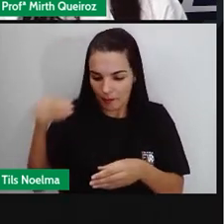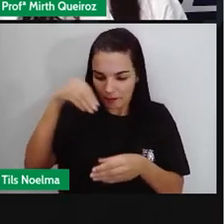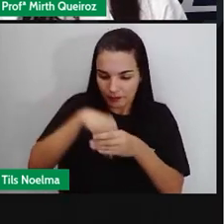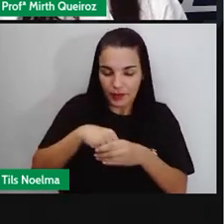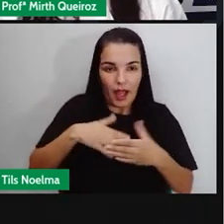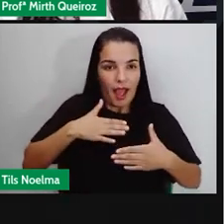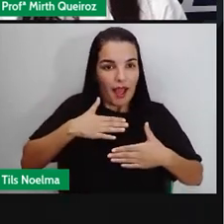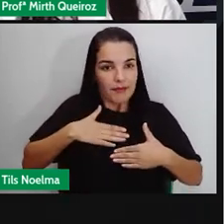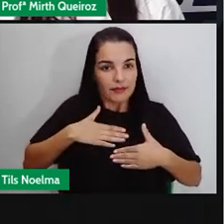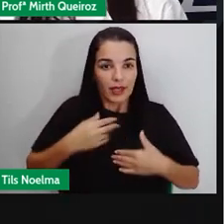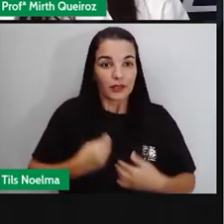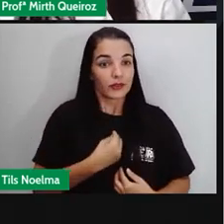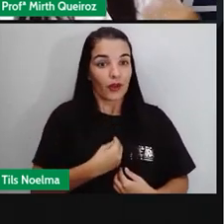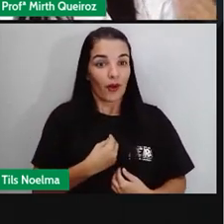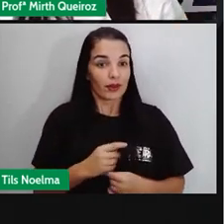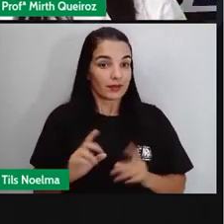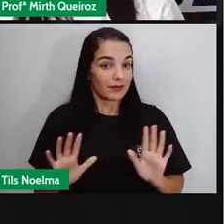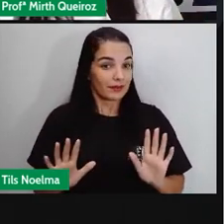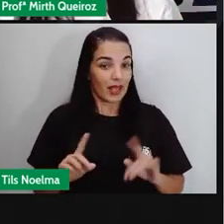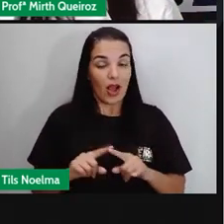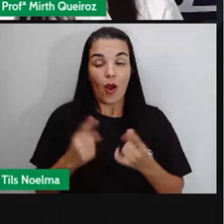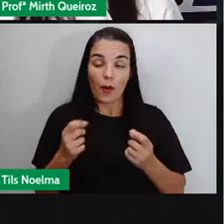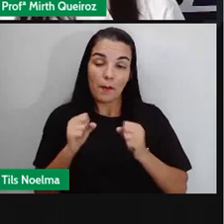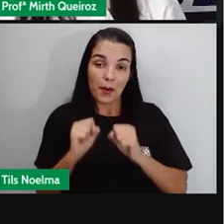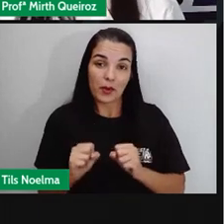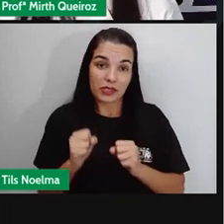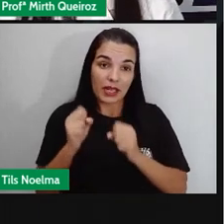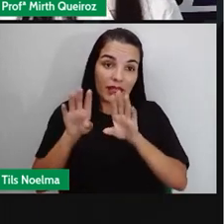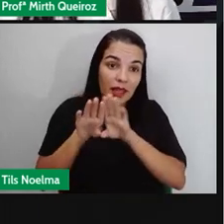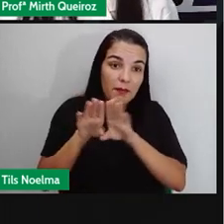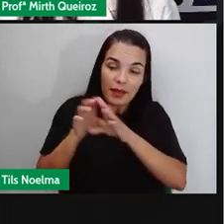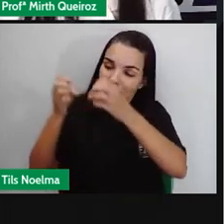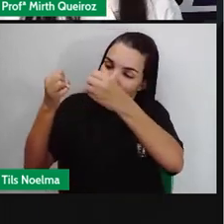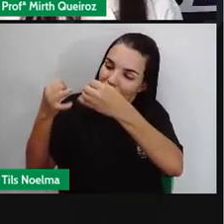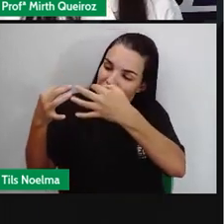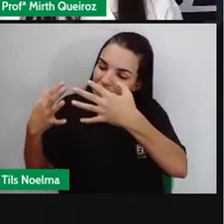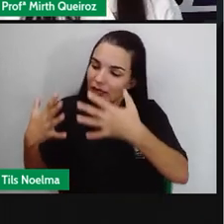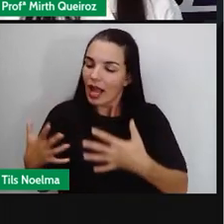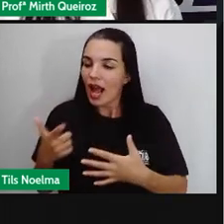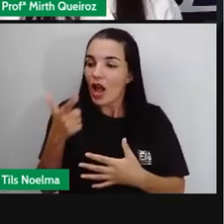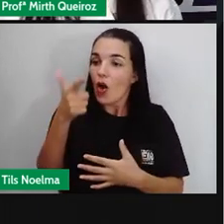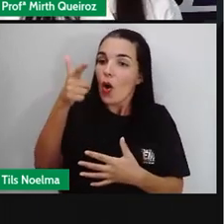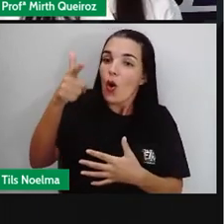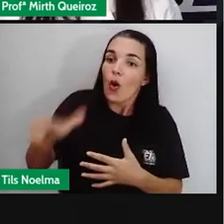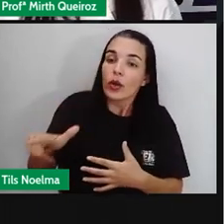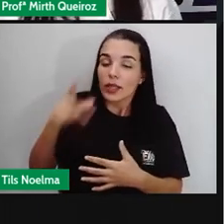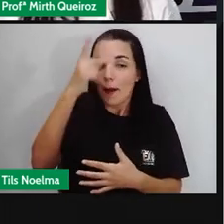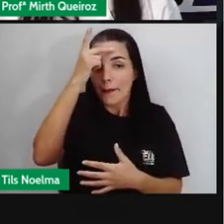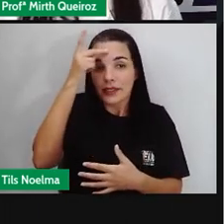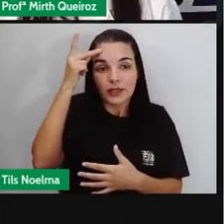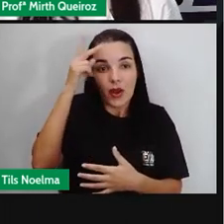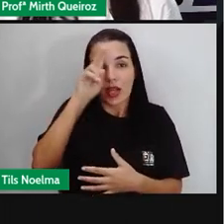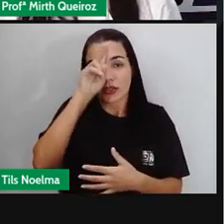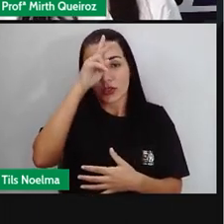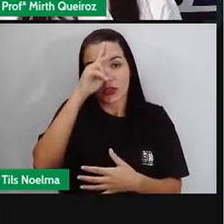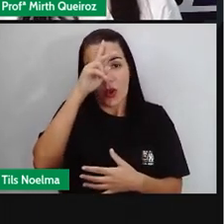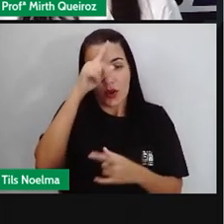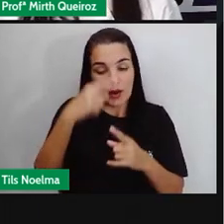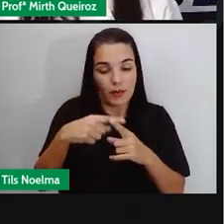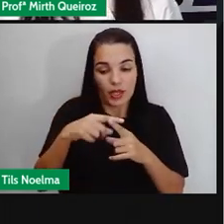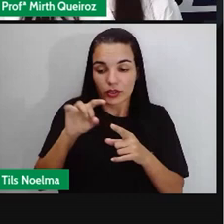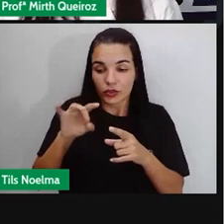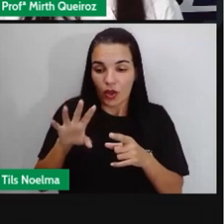a gente pode contar histórias de outra pessoa. Nesse caso, o narrador é um narrador observador, porque ele não